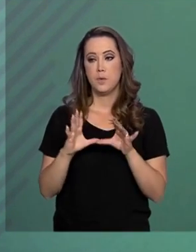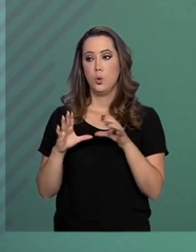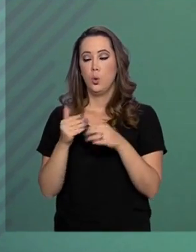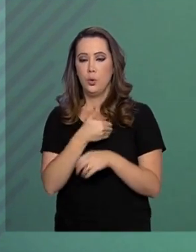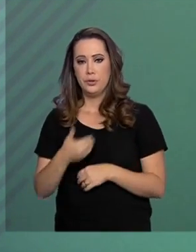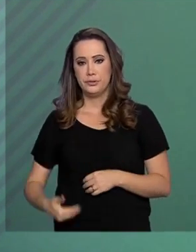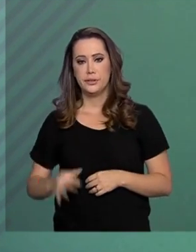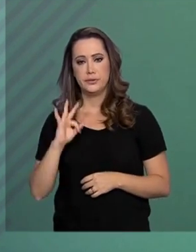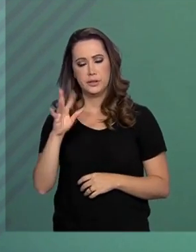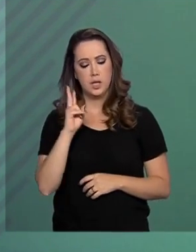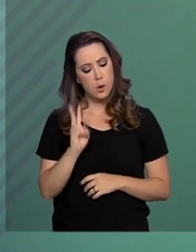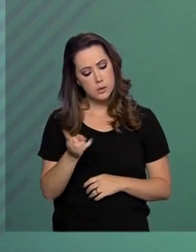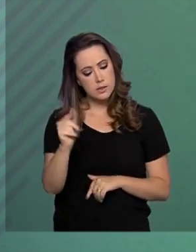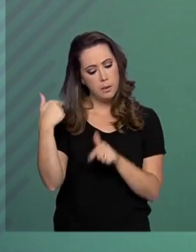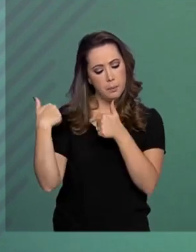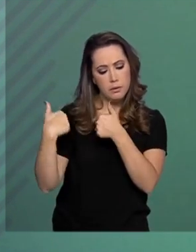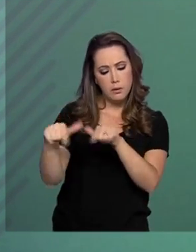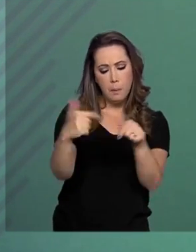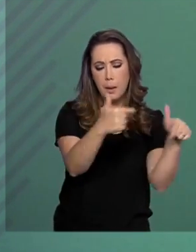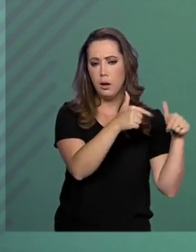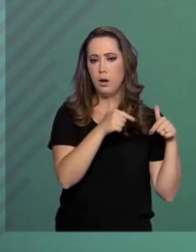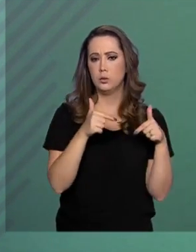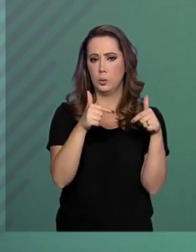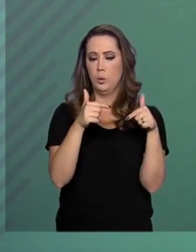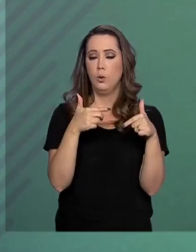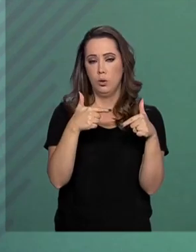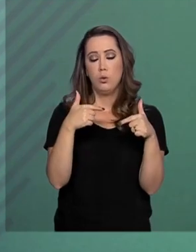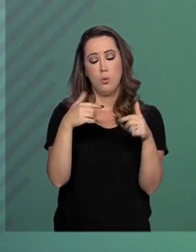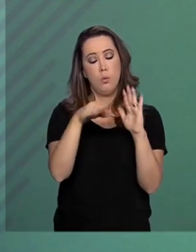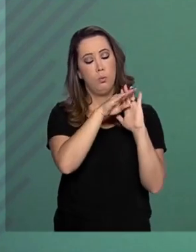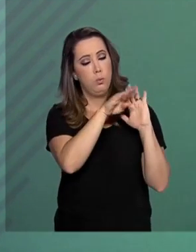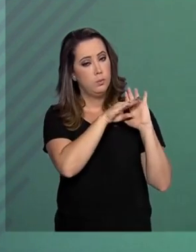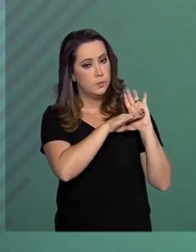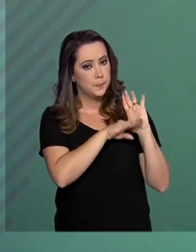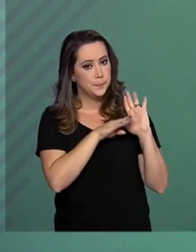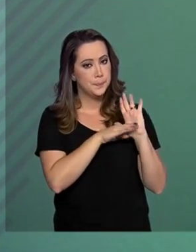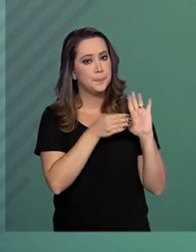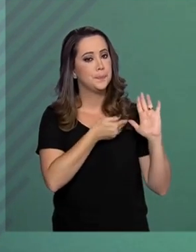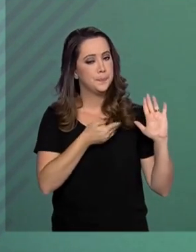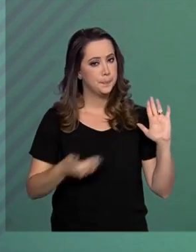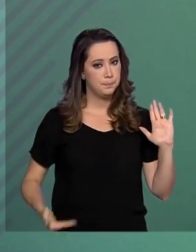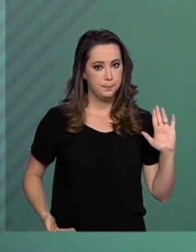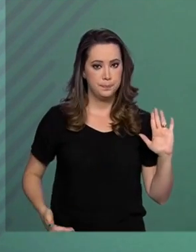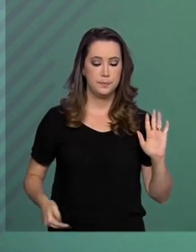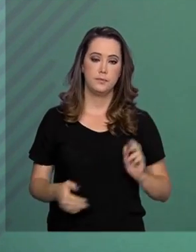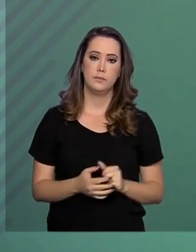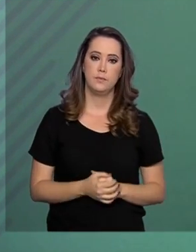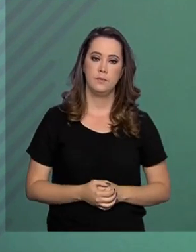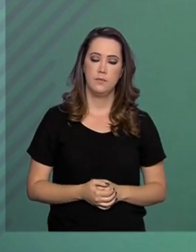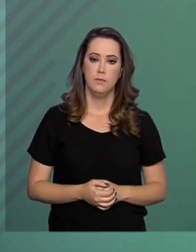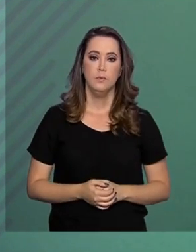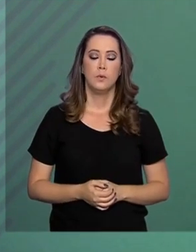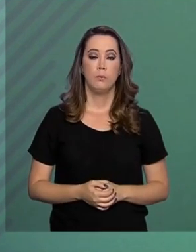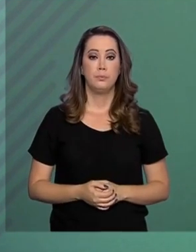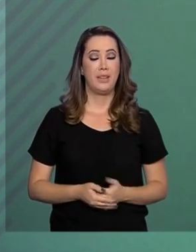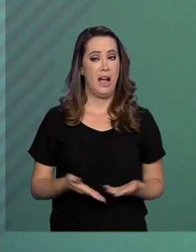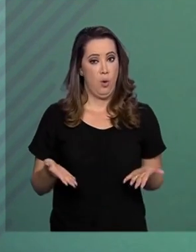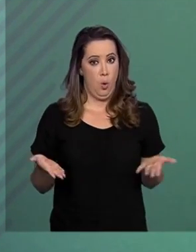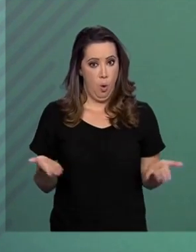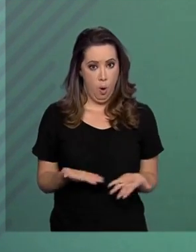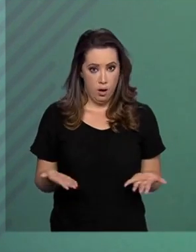atuando diligentemente com ações e programas de governo. O momento